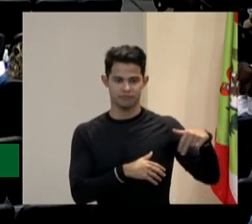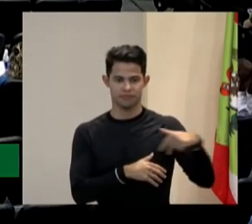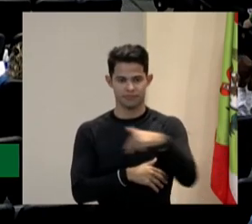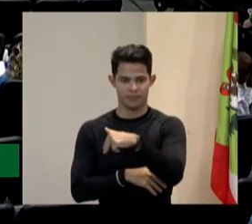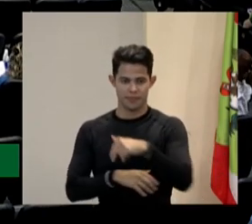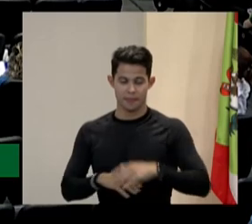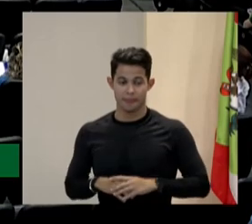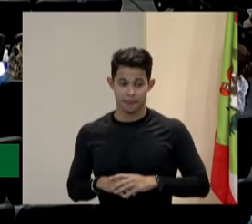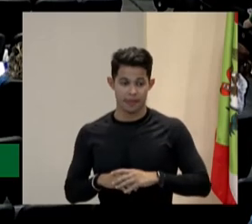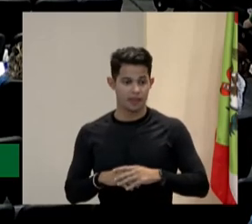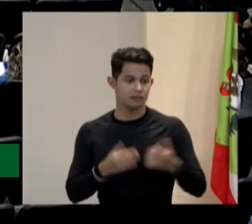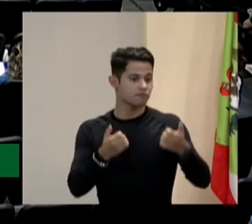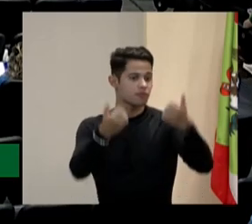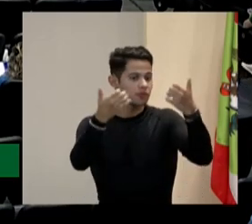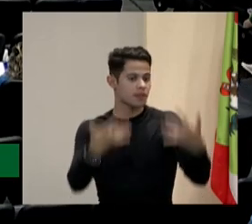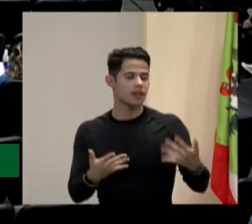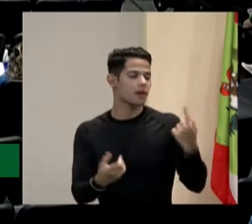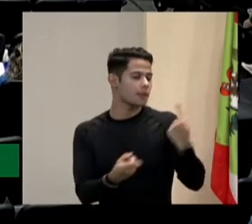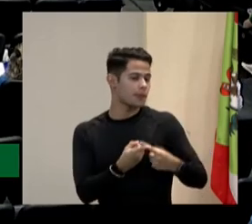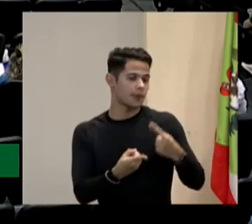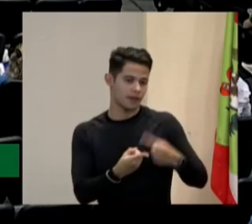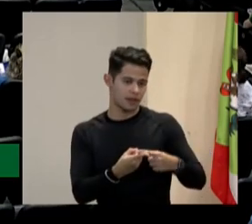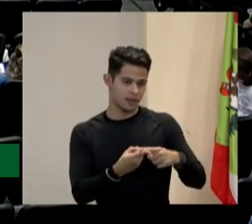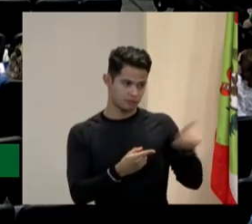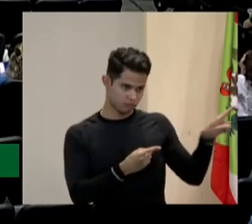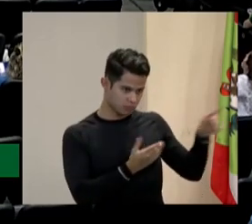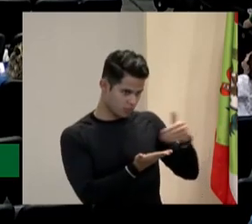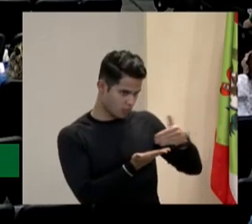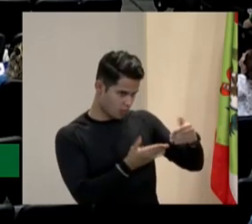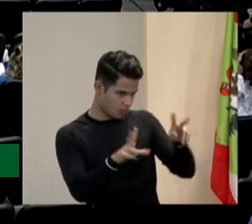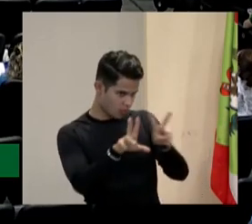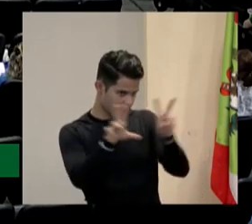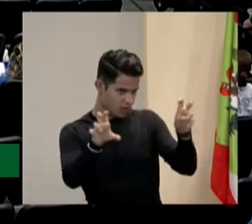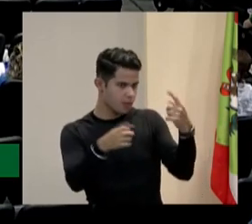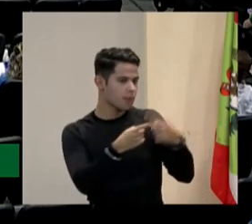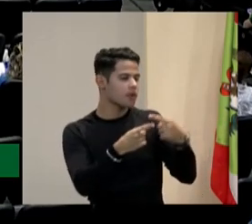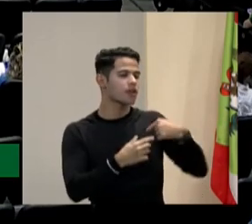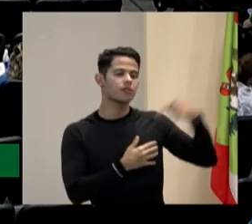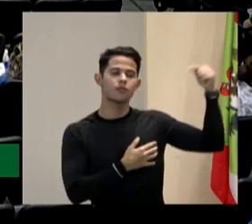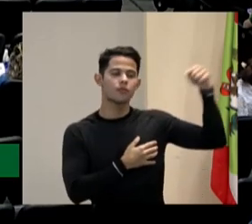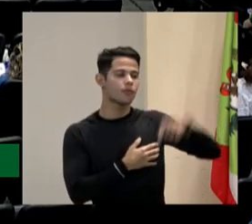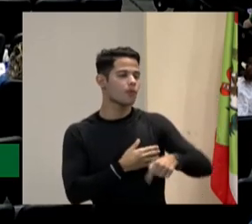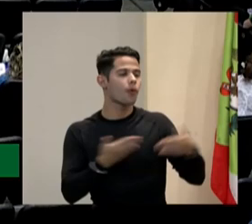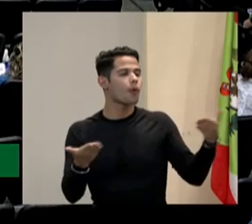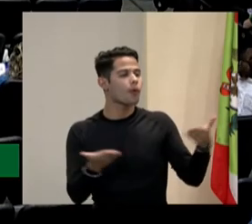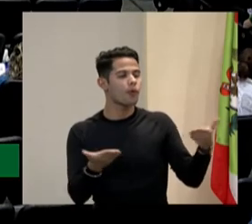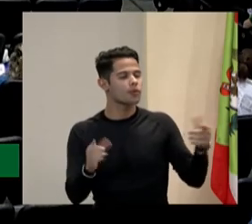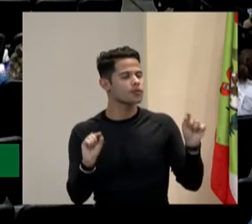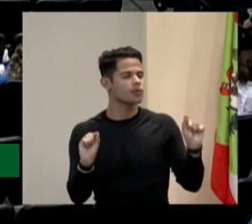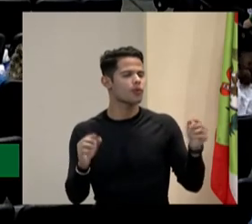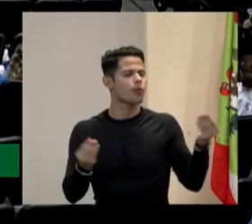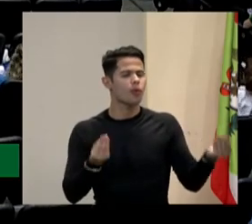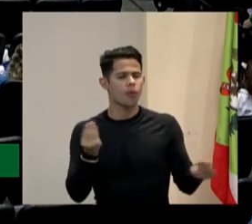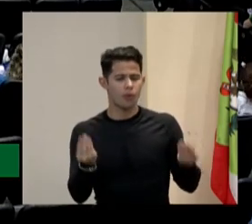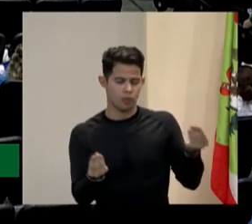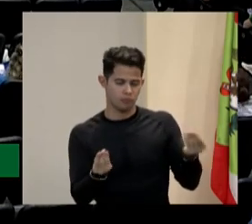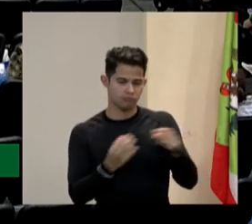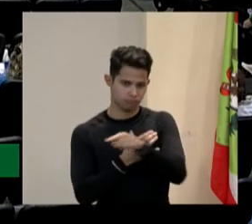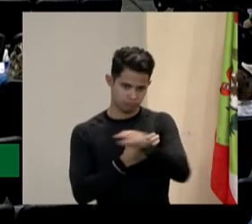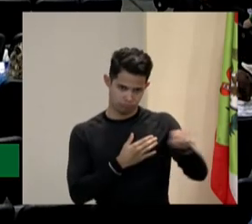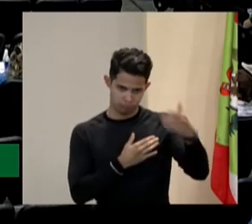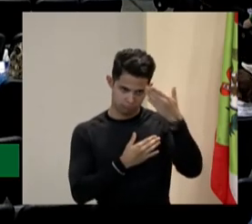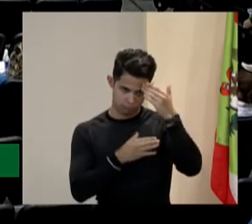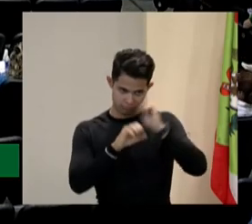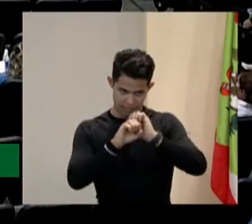E eu vou explicar o porquê, porque para mim começar isso aqui, eu tenho que falar porquê que eu cheguei até aqui. E para vocês entenderem o